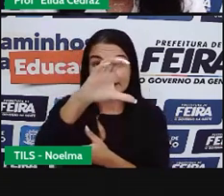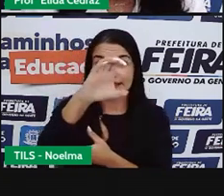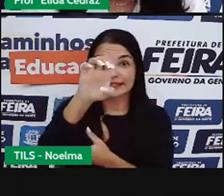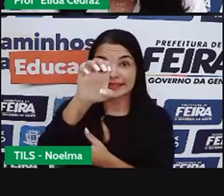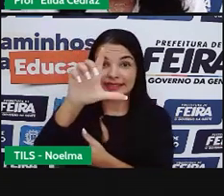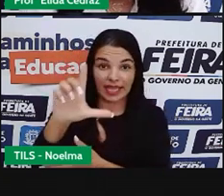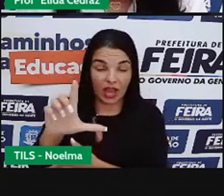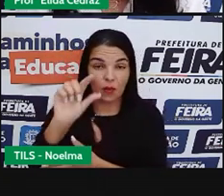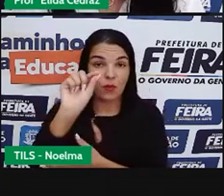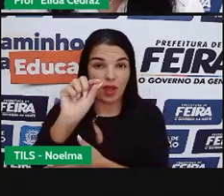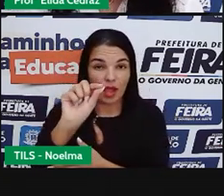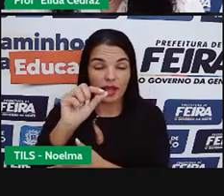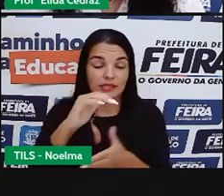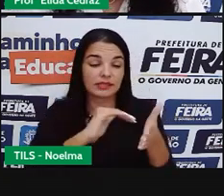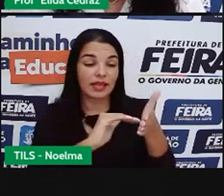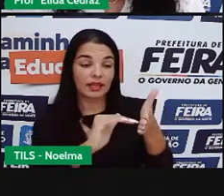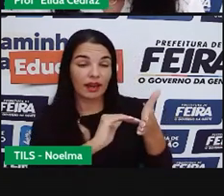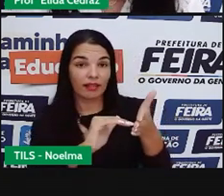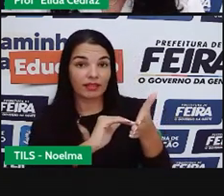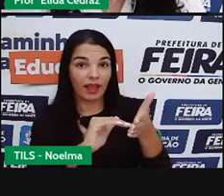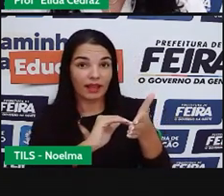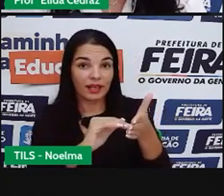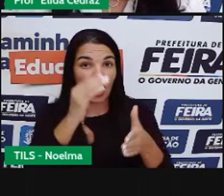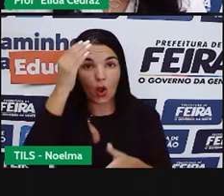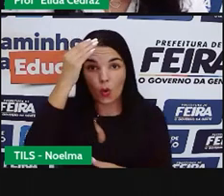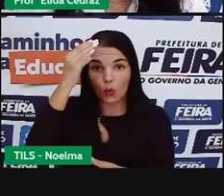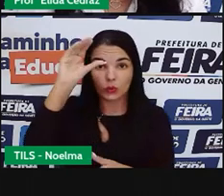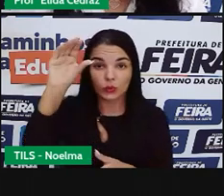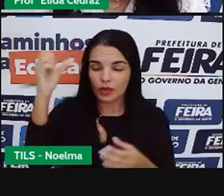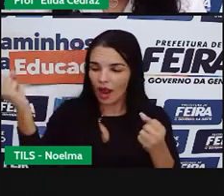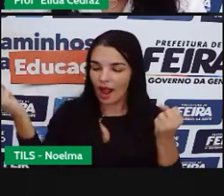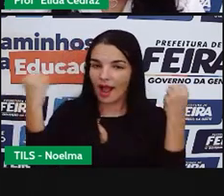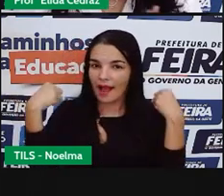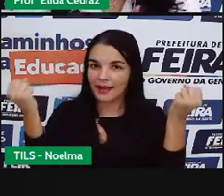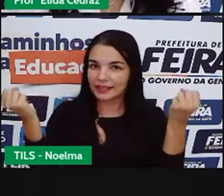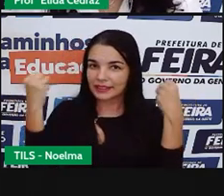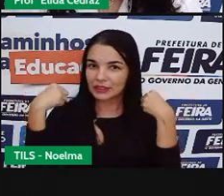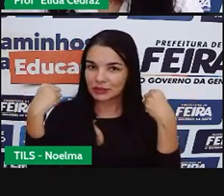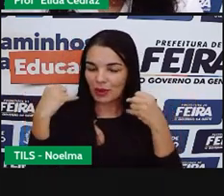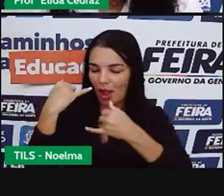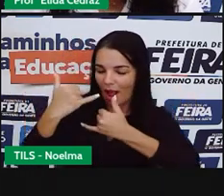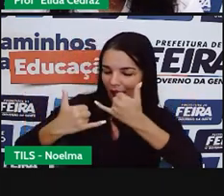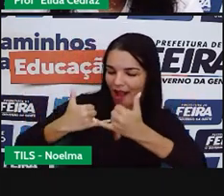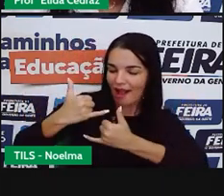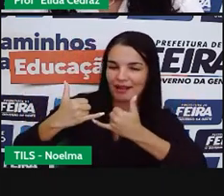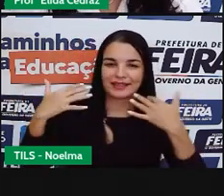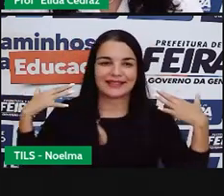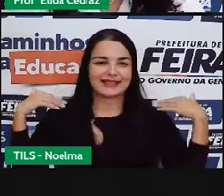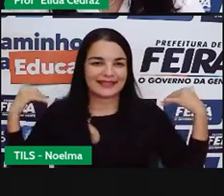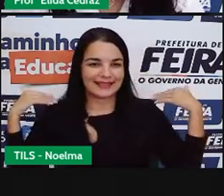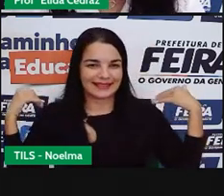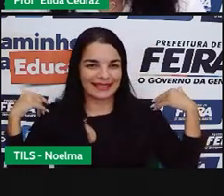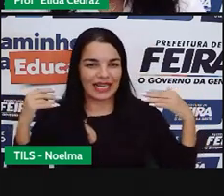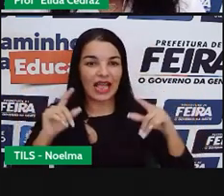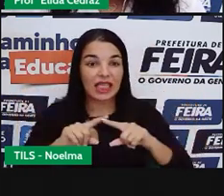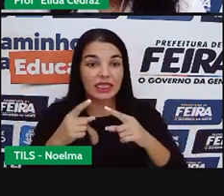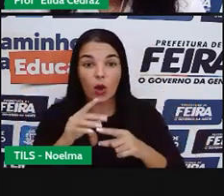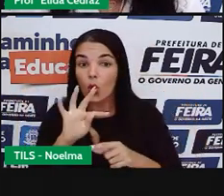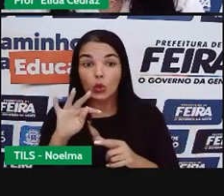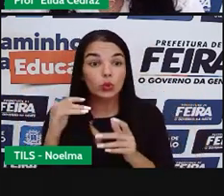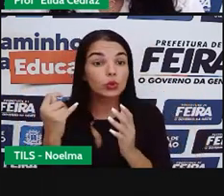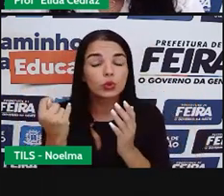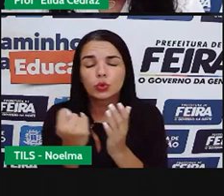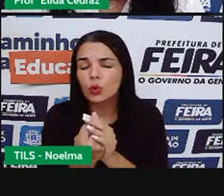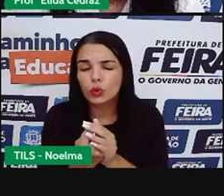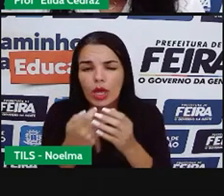Secretaria de Cultura e Esporte e Lazer. Tudo relacionado à cultura na nossa cidade. A